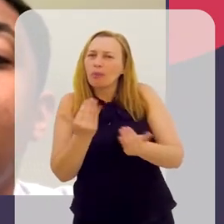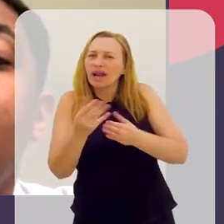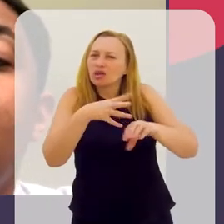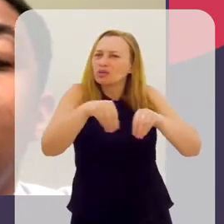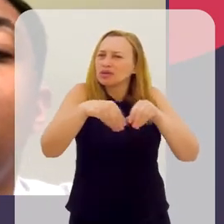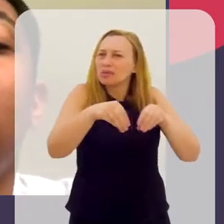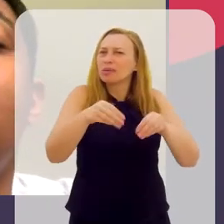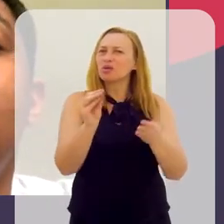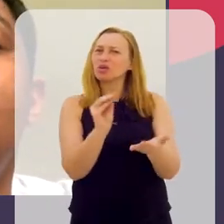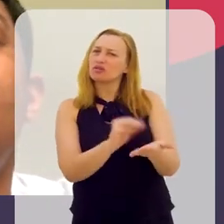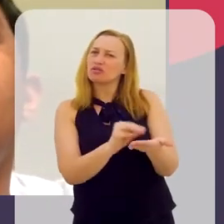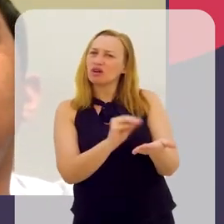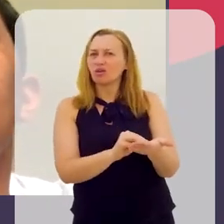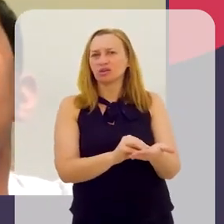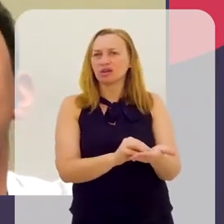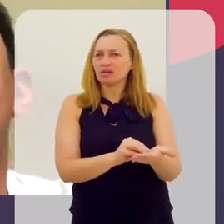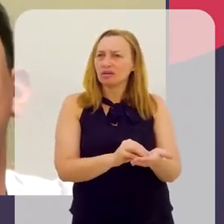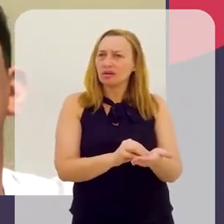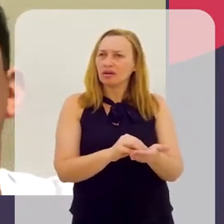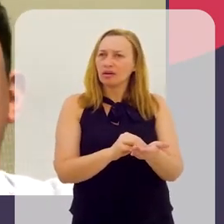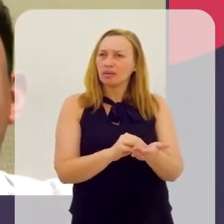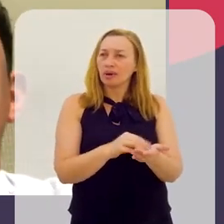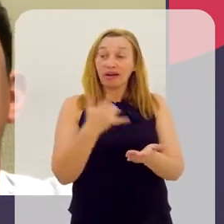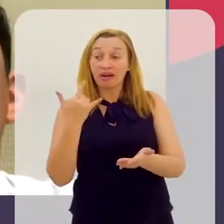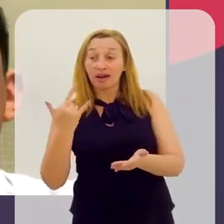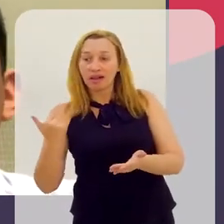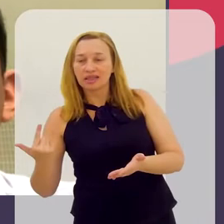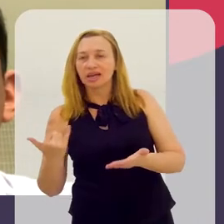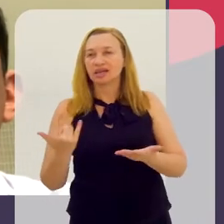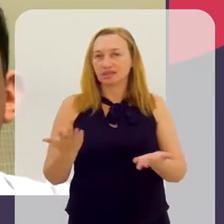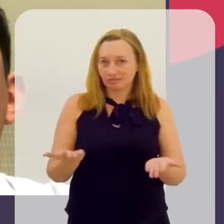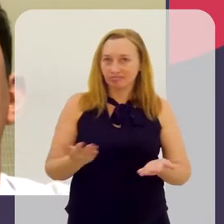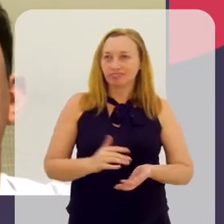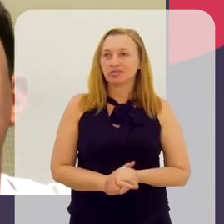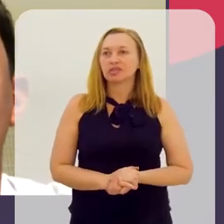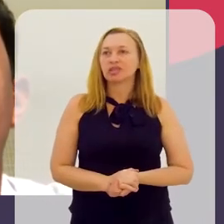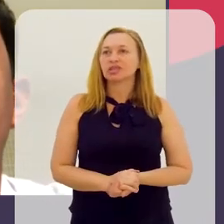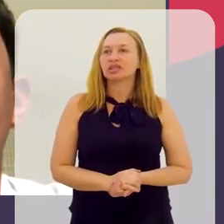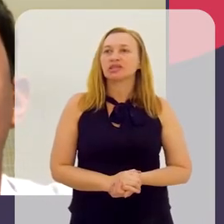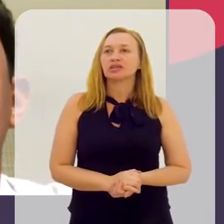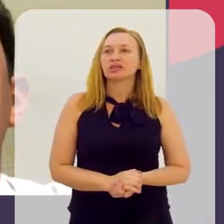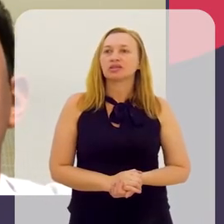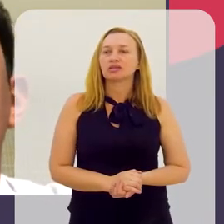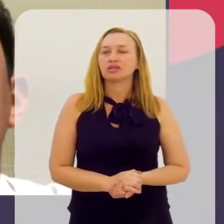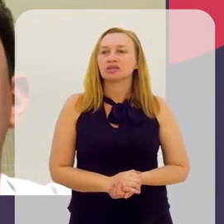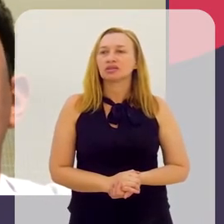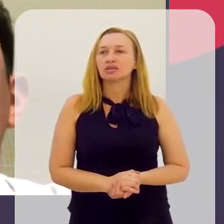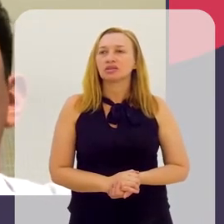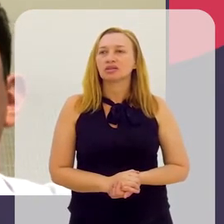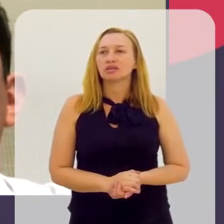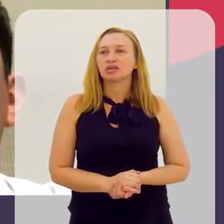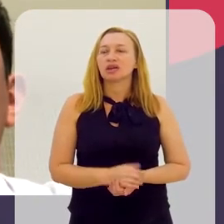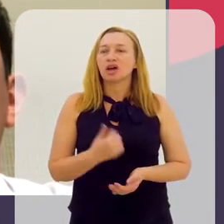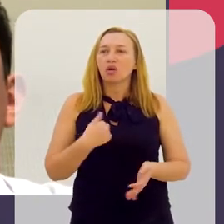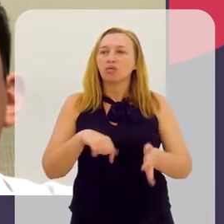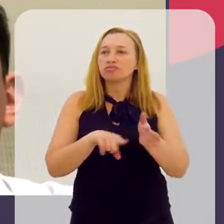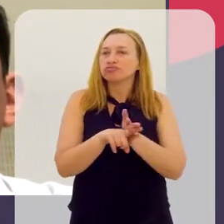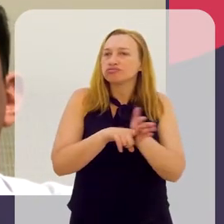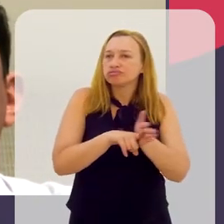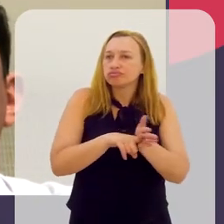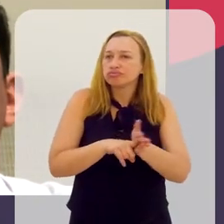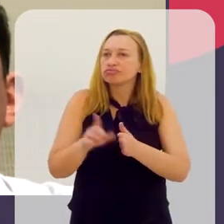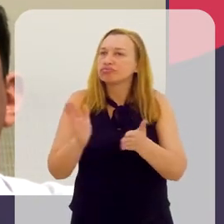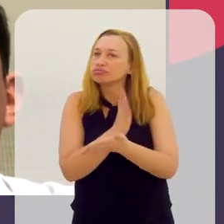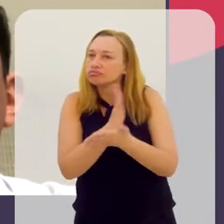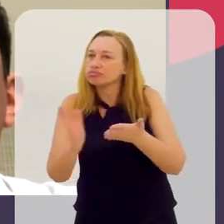colocado para atrair o aluno. Inclusive, eu venho fazendo uma pesquisa